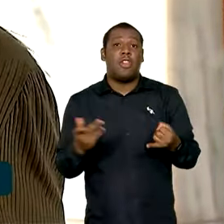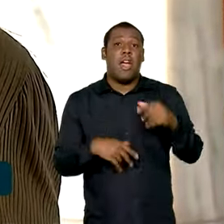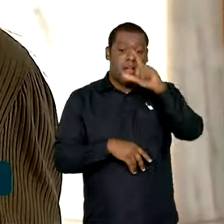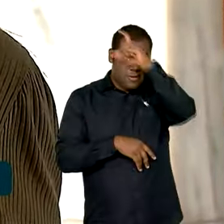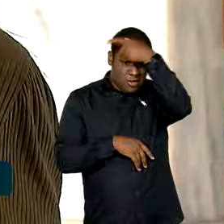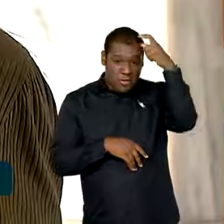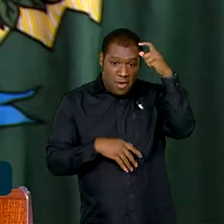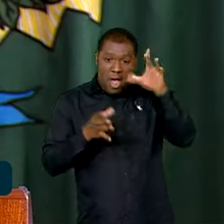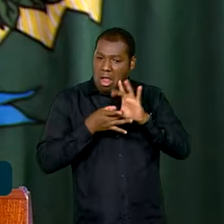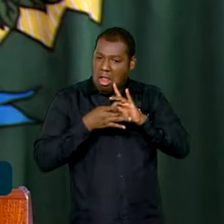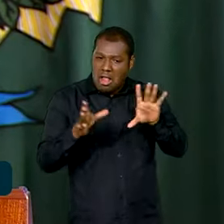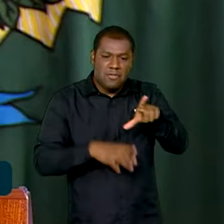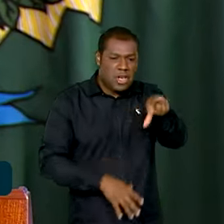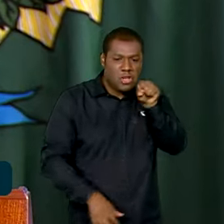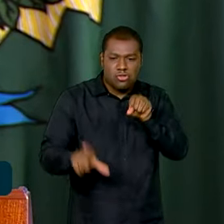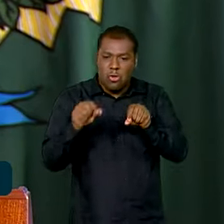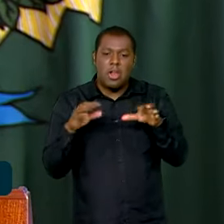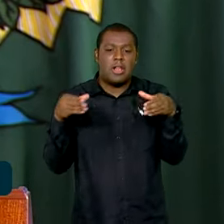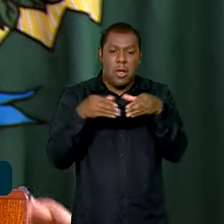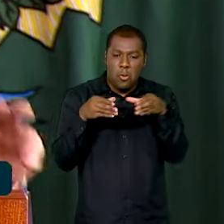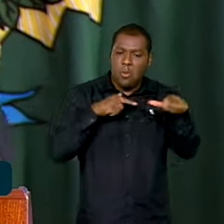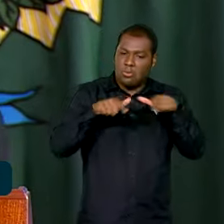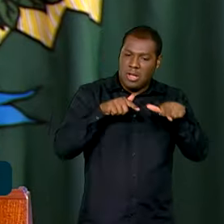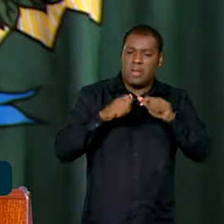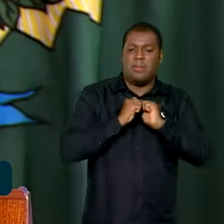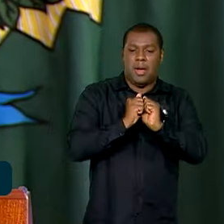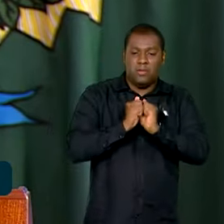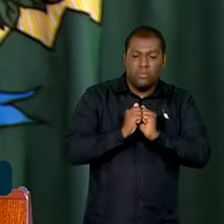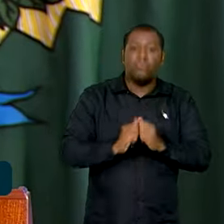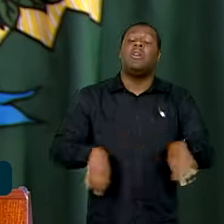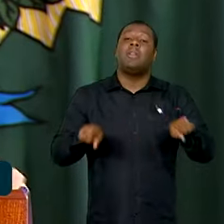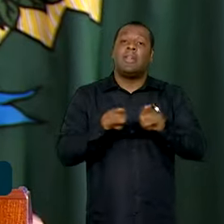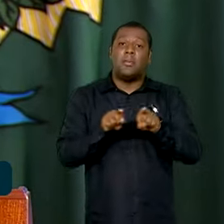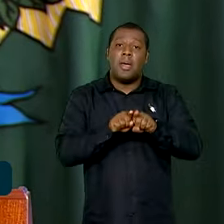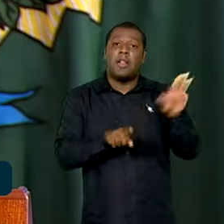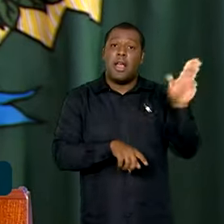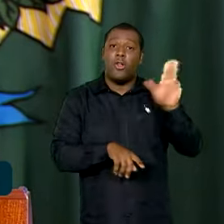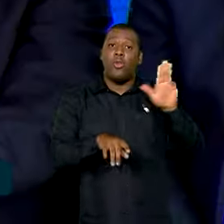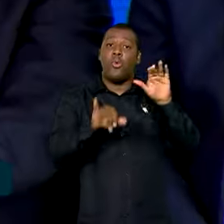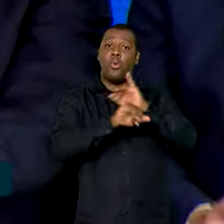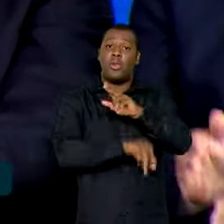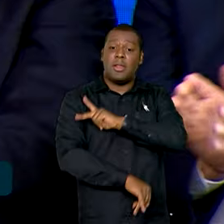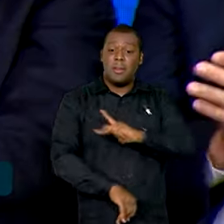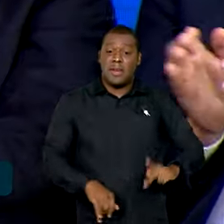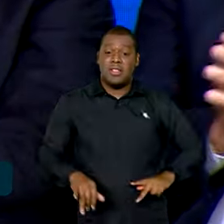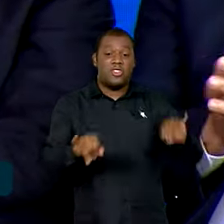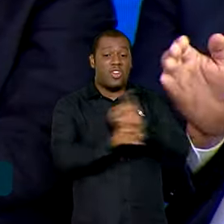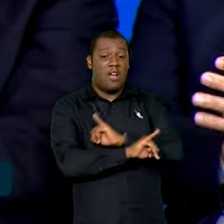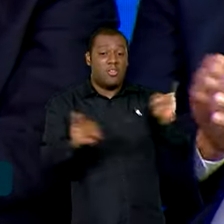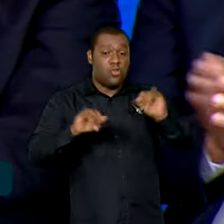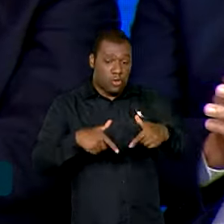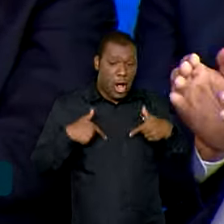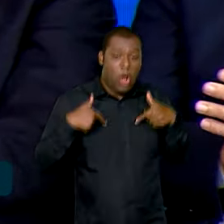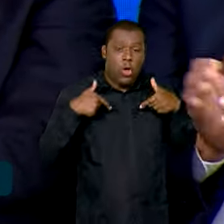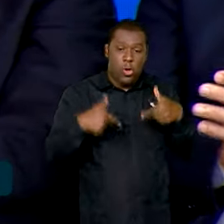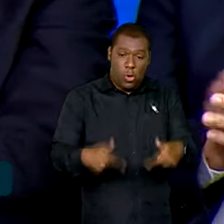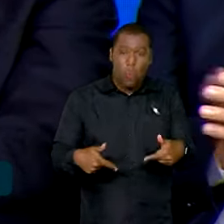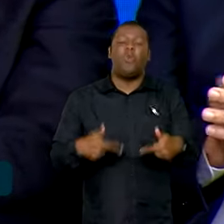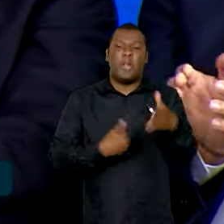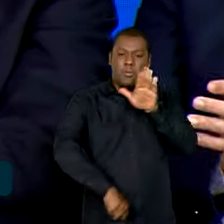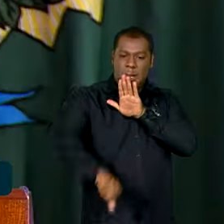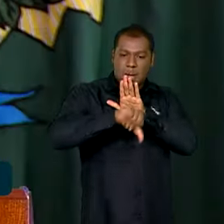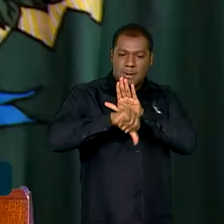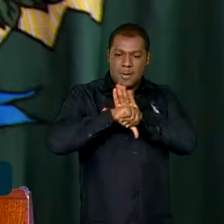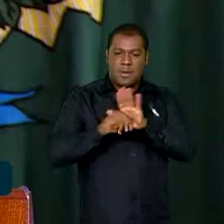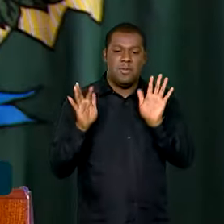que quer trabalhar. Lula também falou sobre a importância do combate ao crime organizado e pediu o empenho do novo ministro nessa